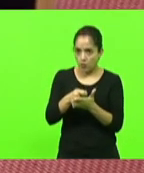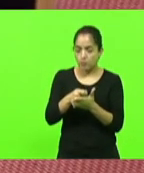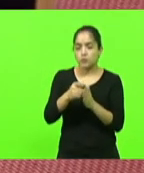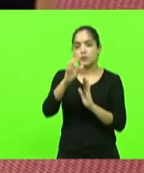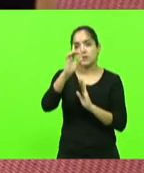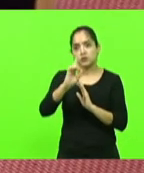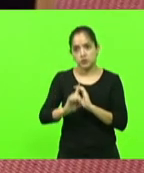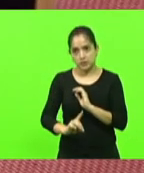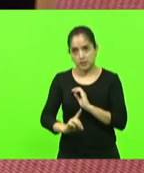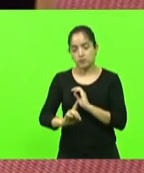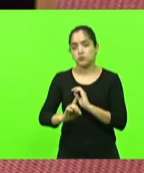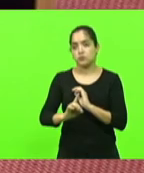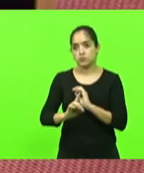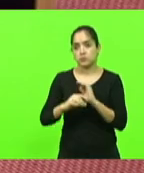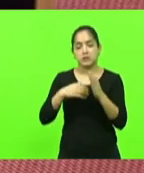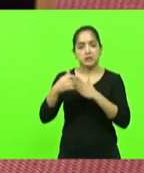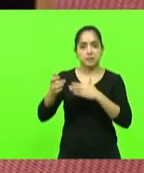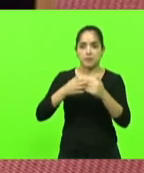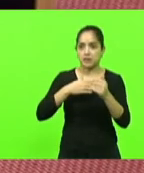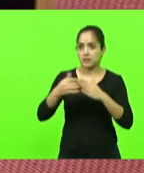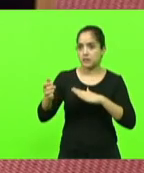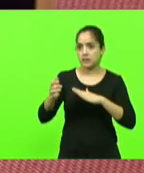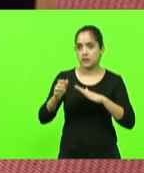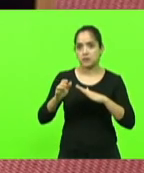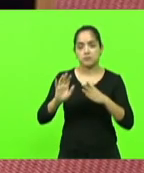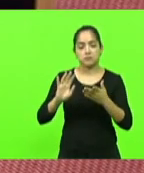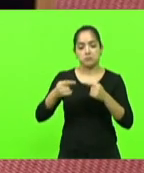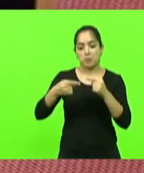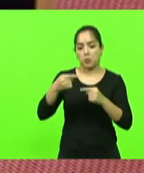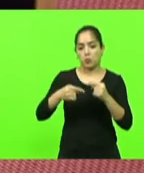catarinenses independente de questão política